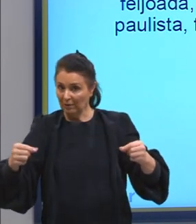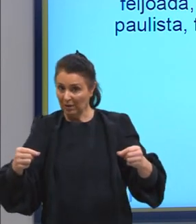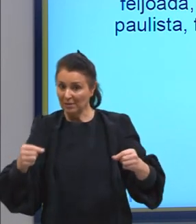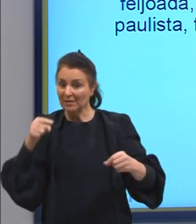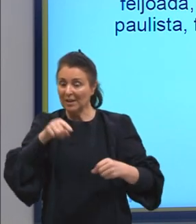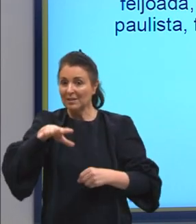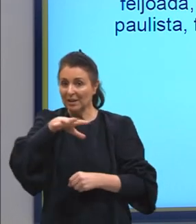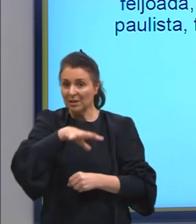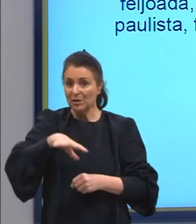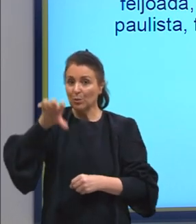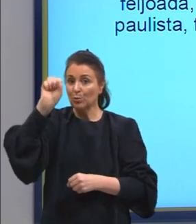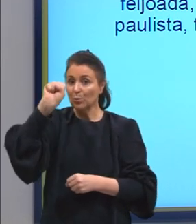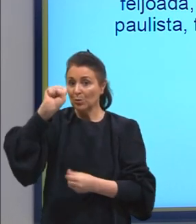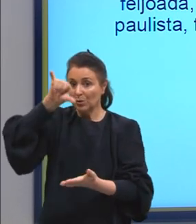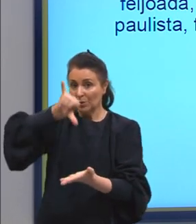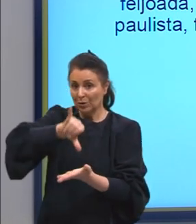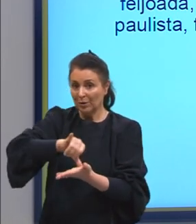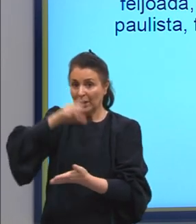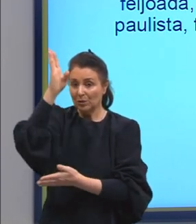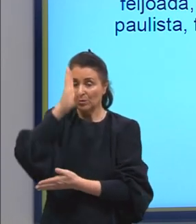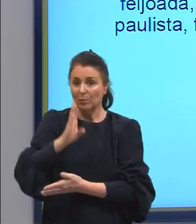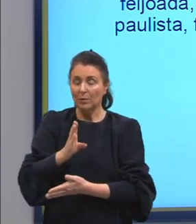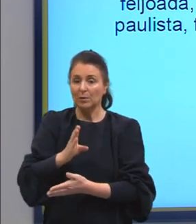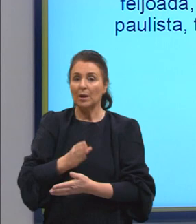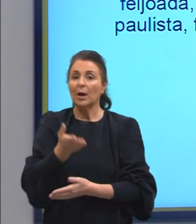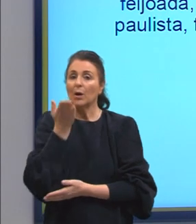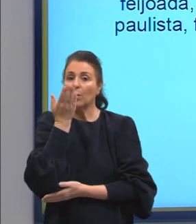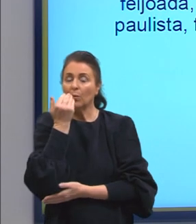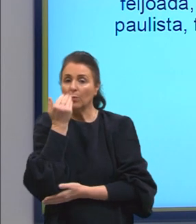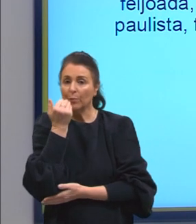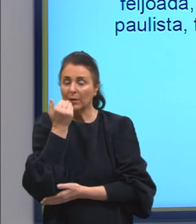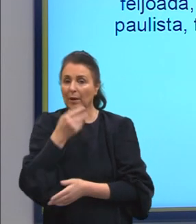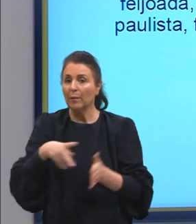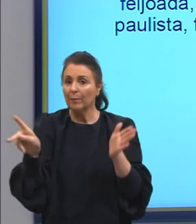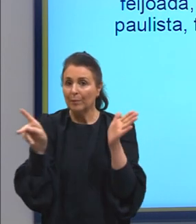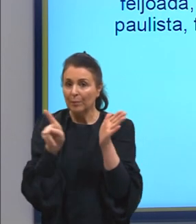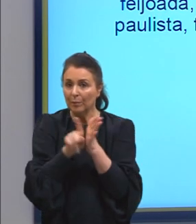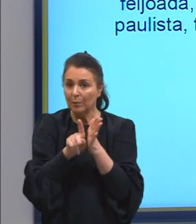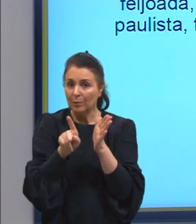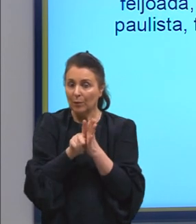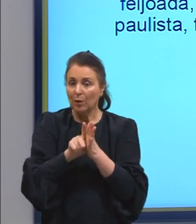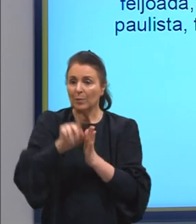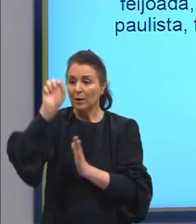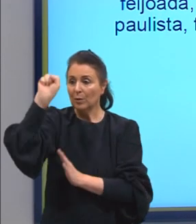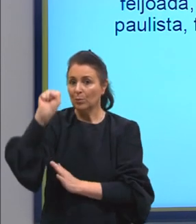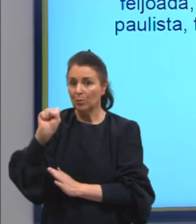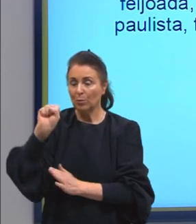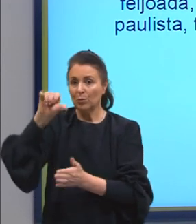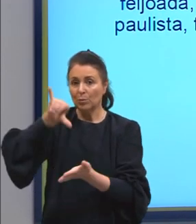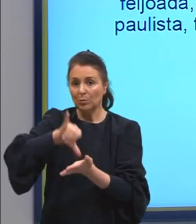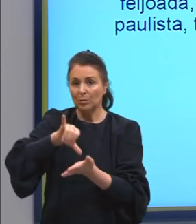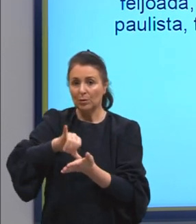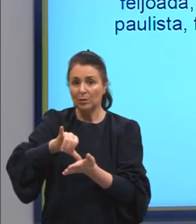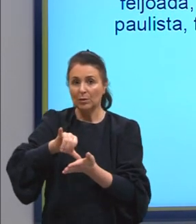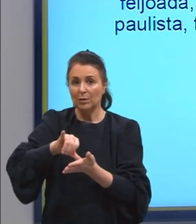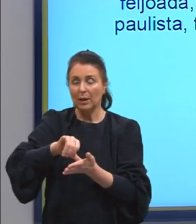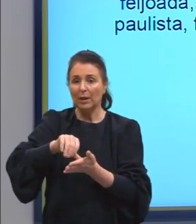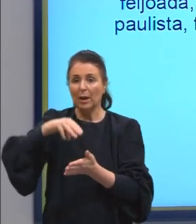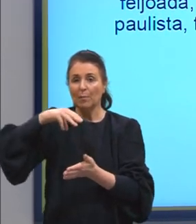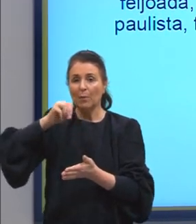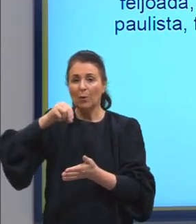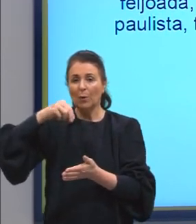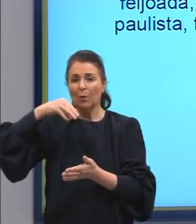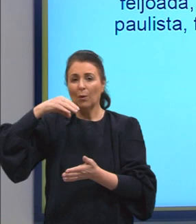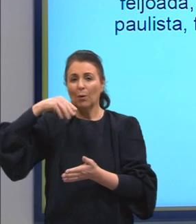do sudeste brasileiro. Os pratos típicos do sudeste, tem moqueca capixaba,